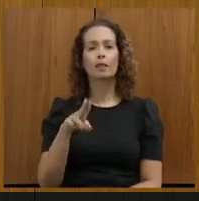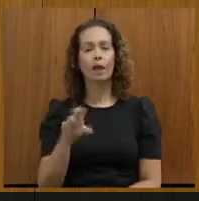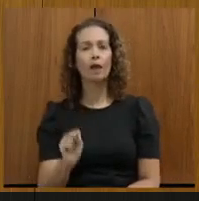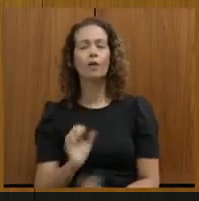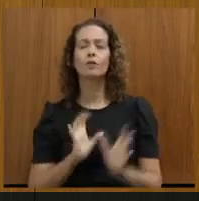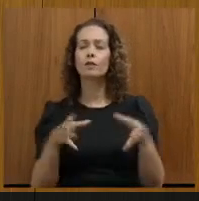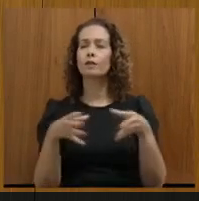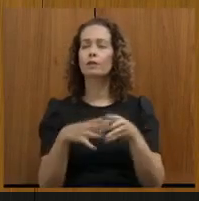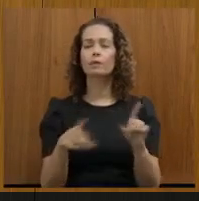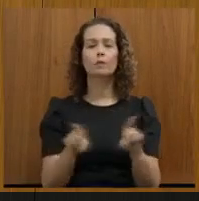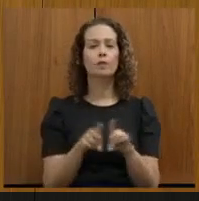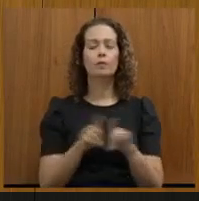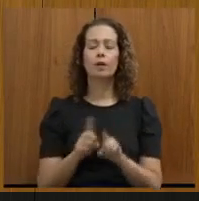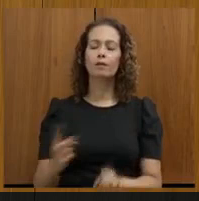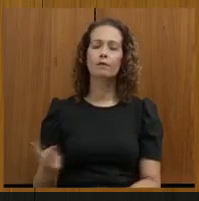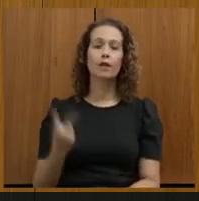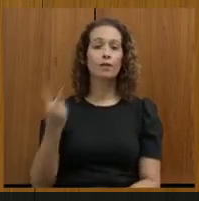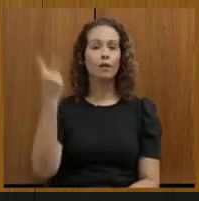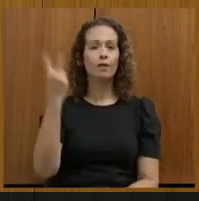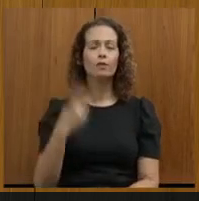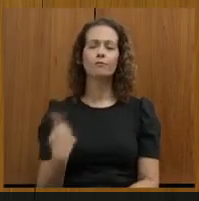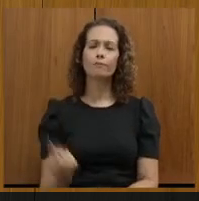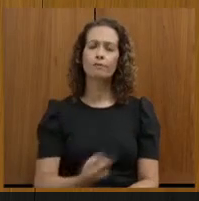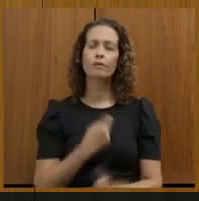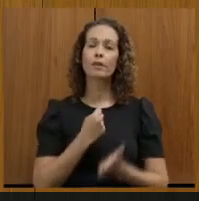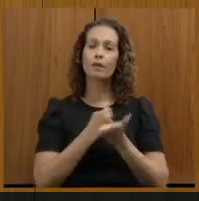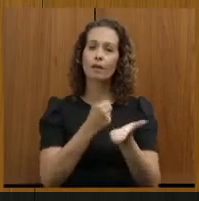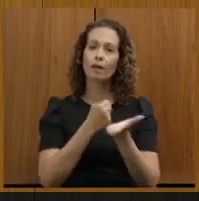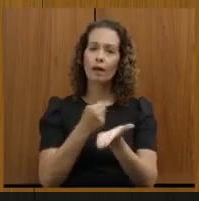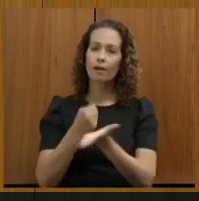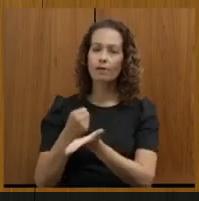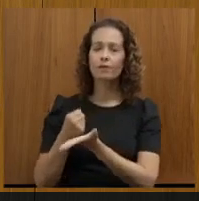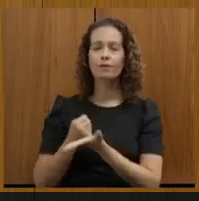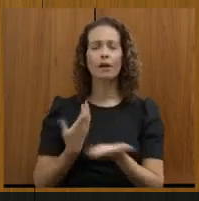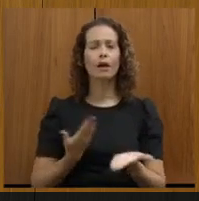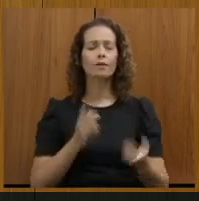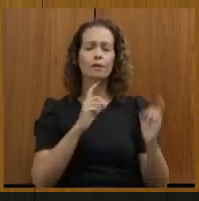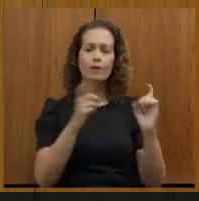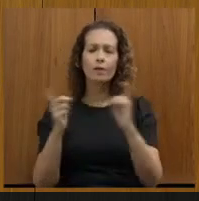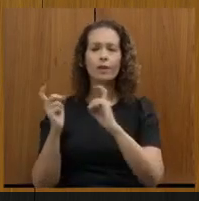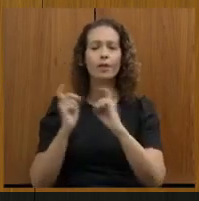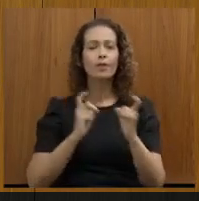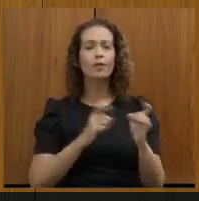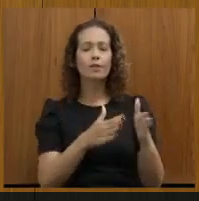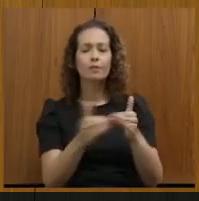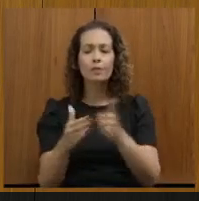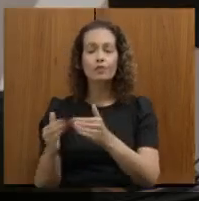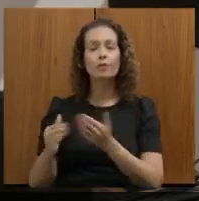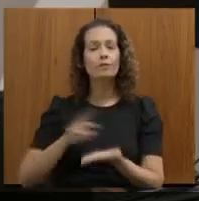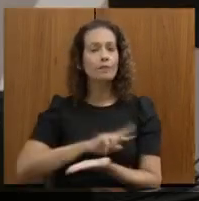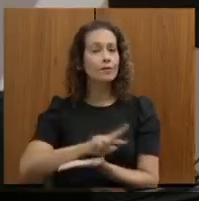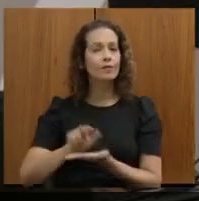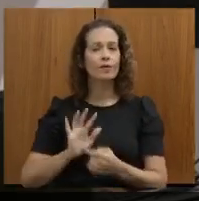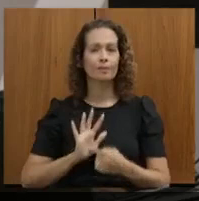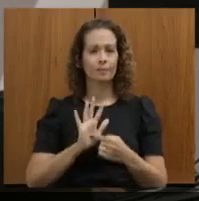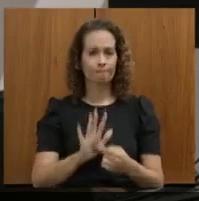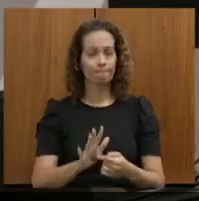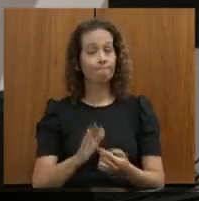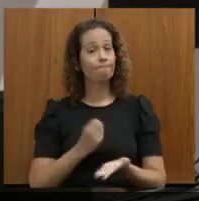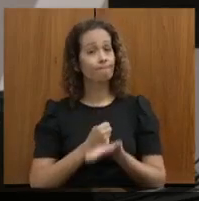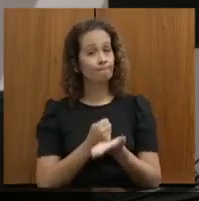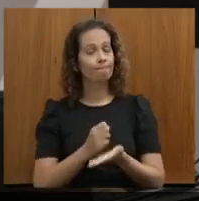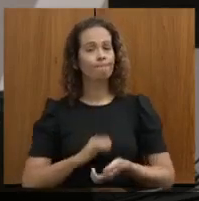valorosa, que tem tanto nos ajudado, em todos os preitos que estamos manifestando. Realmente,